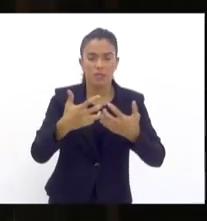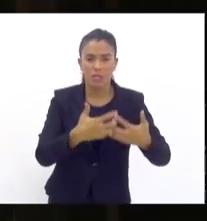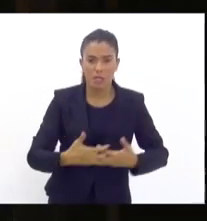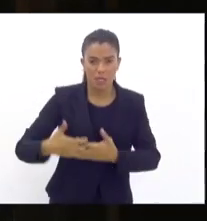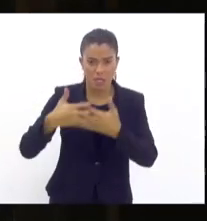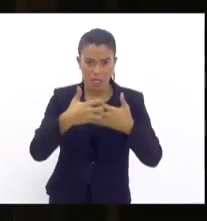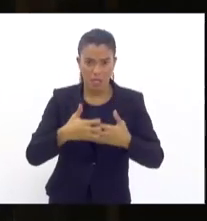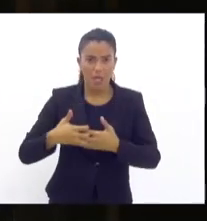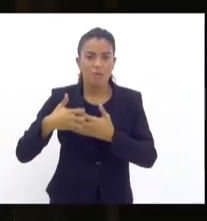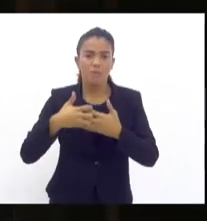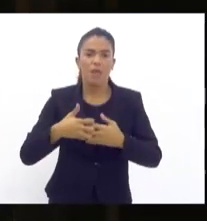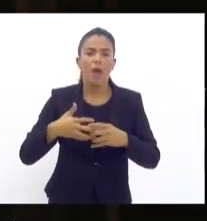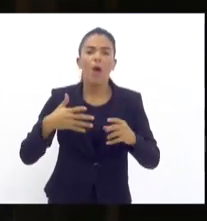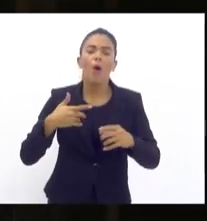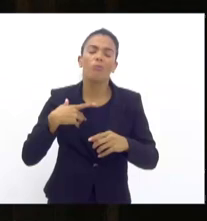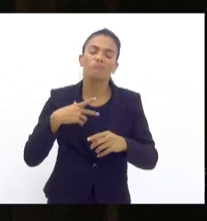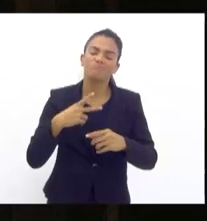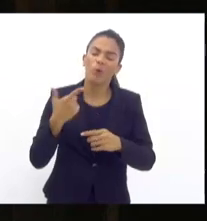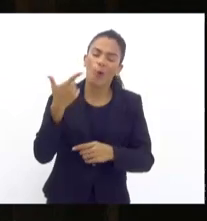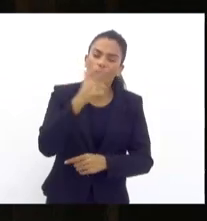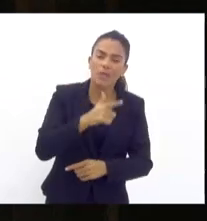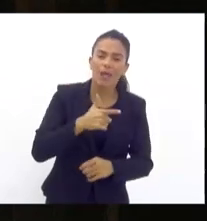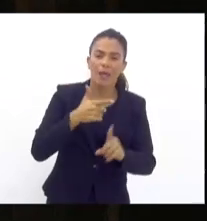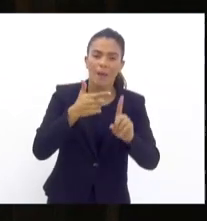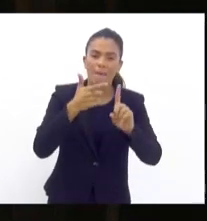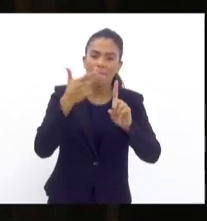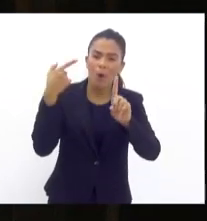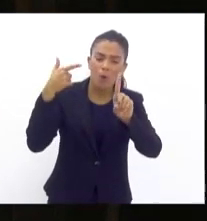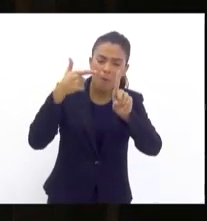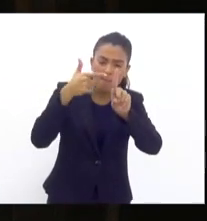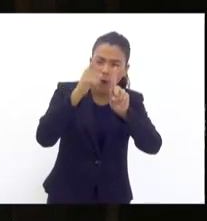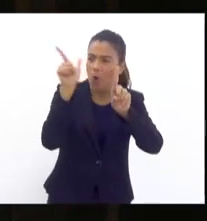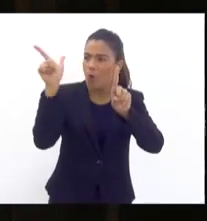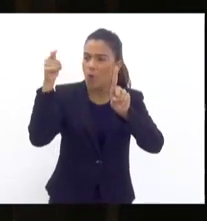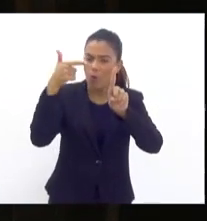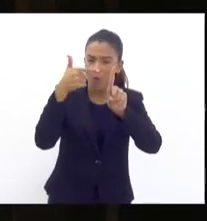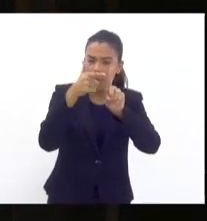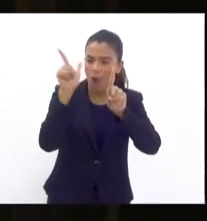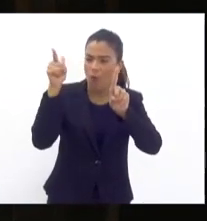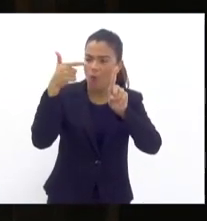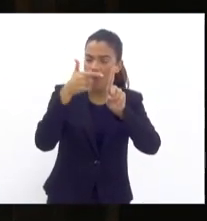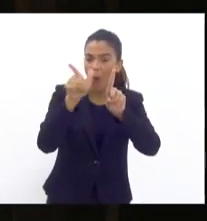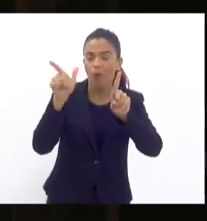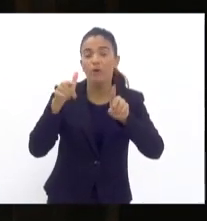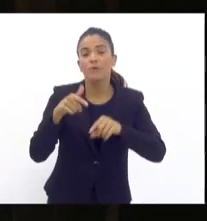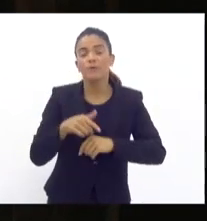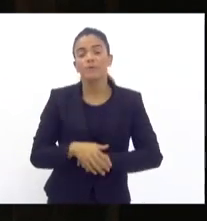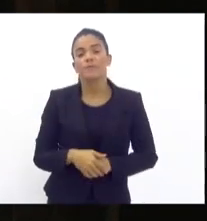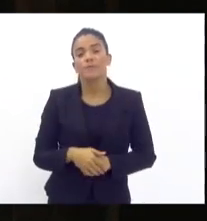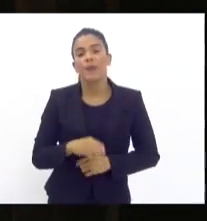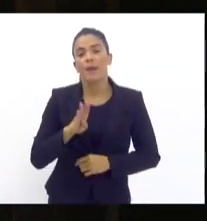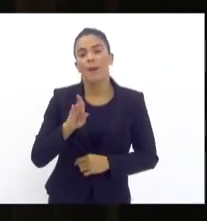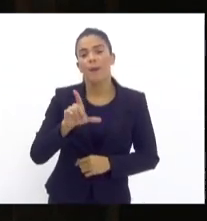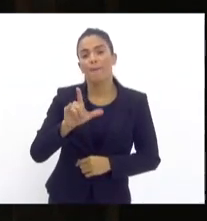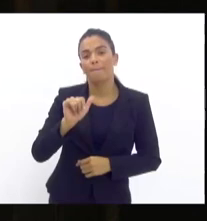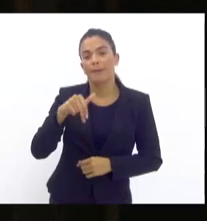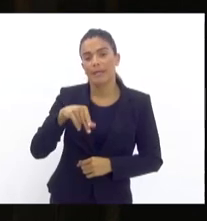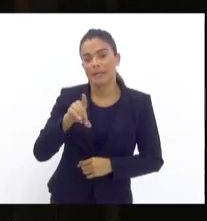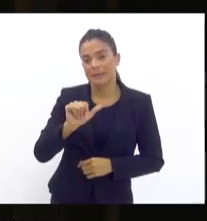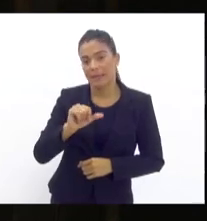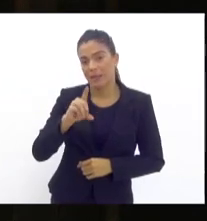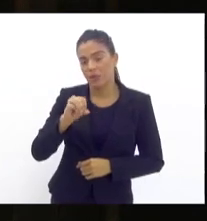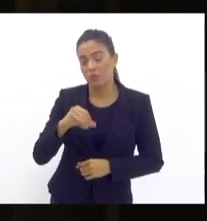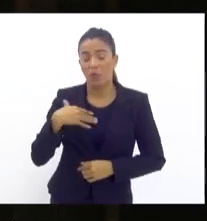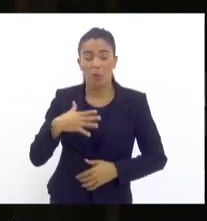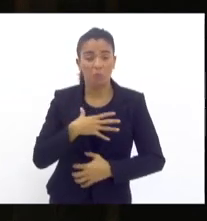e, até por sua característica, nós somos um batalhão muito combatente. Me sinto muito à vontade de falar da área,